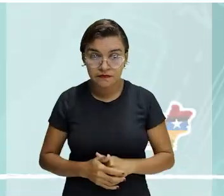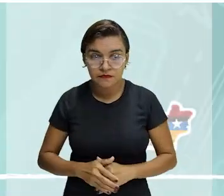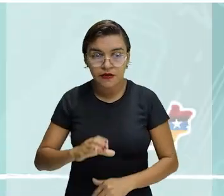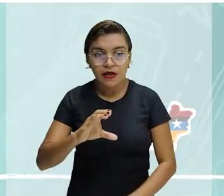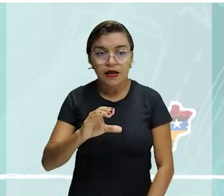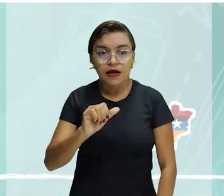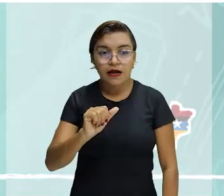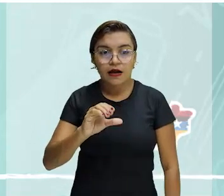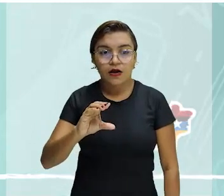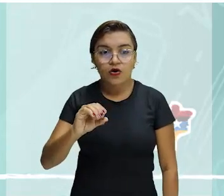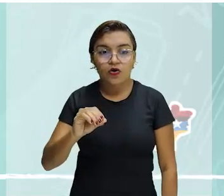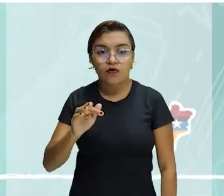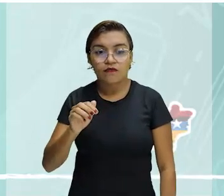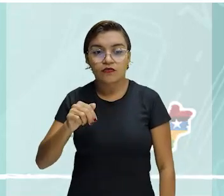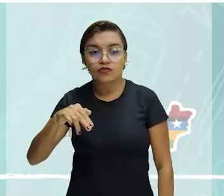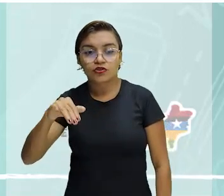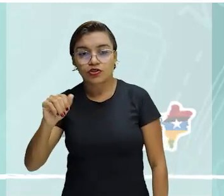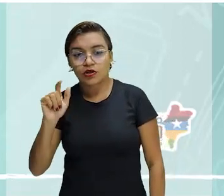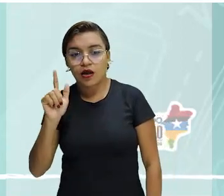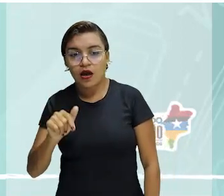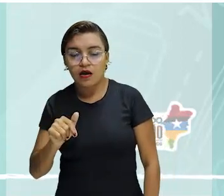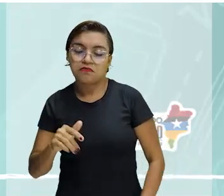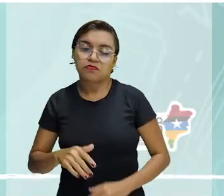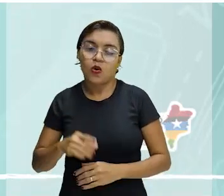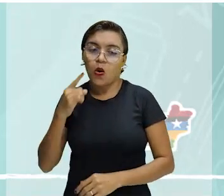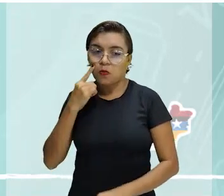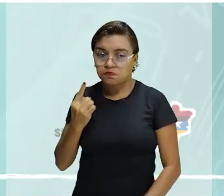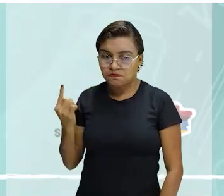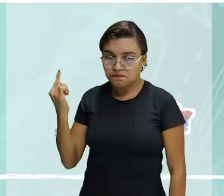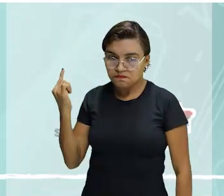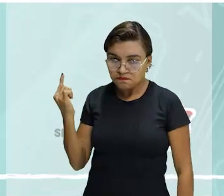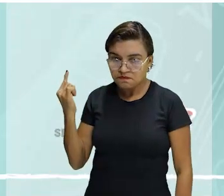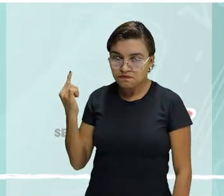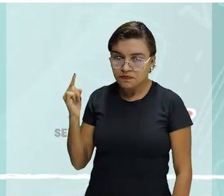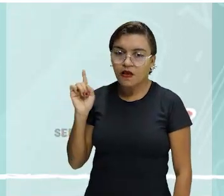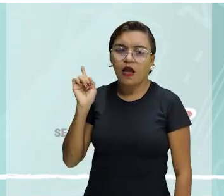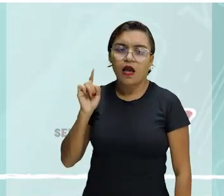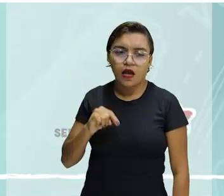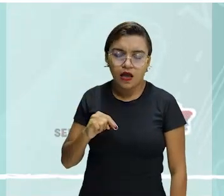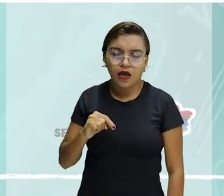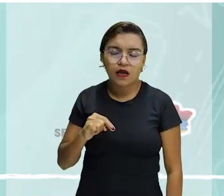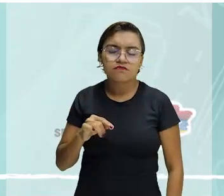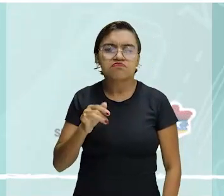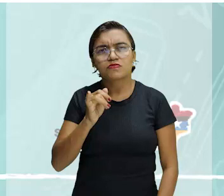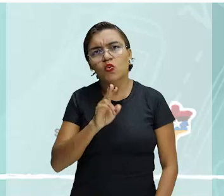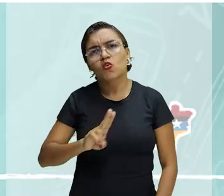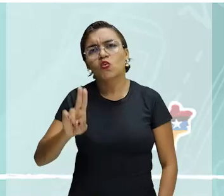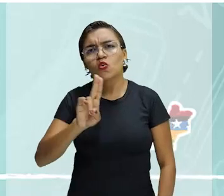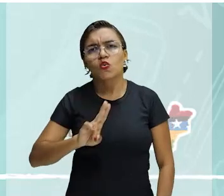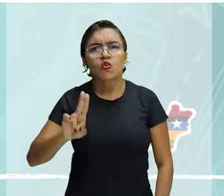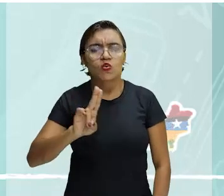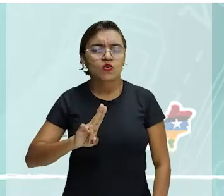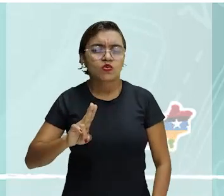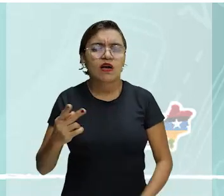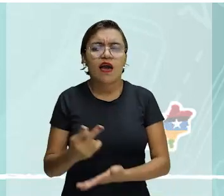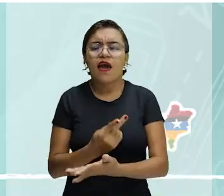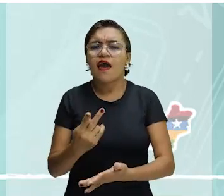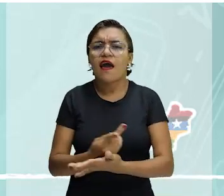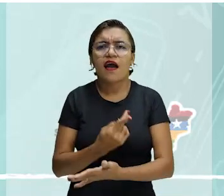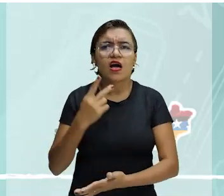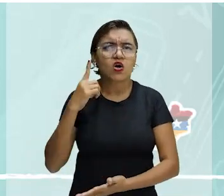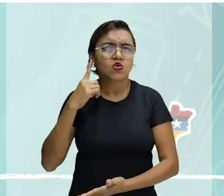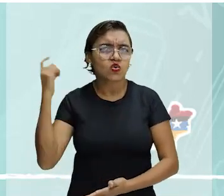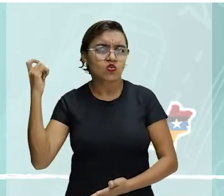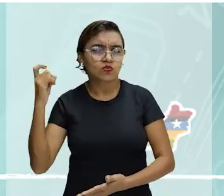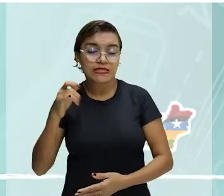Cacofonia. A cacofonia ou cacófato consiste no mau som obtido pela união das sílabas finais